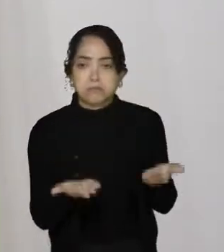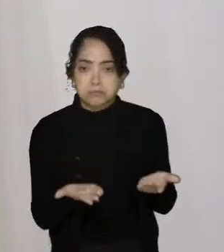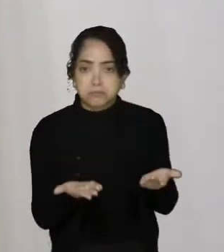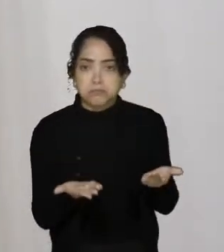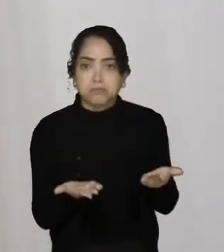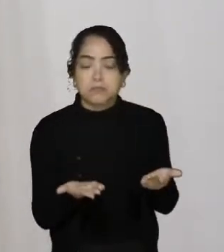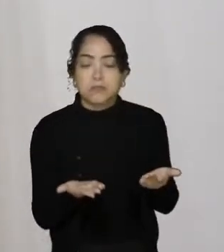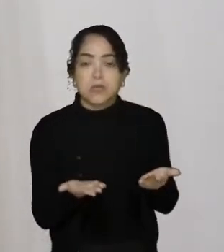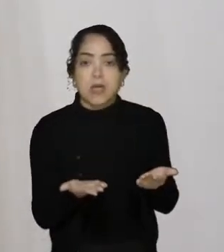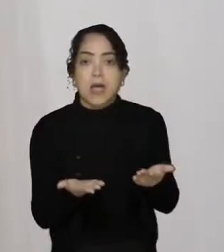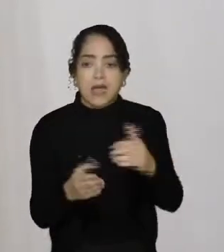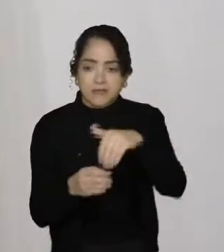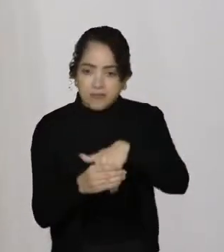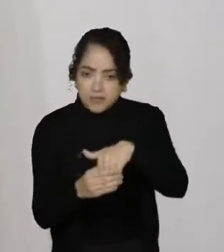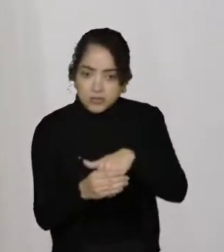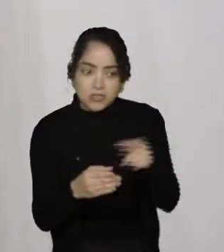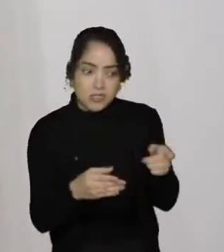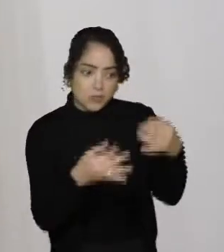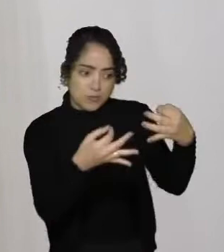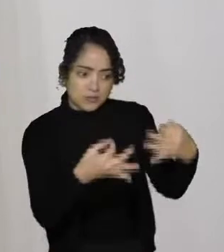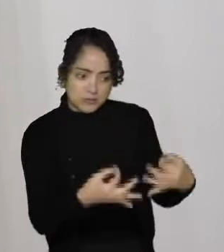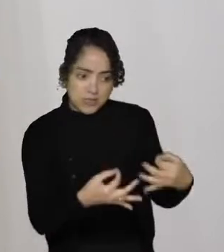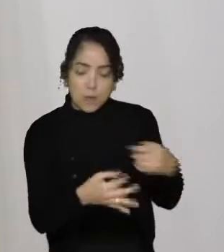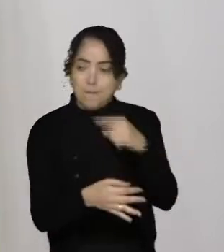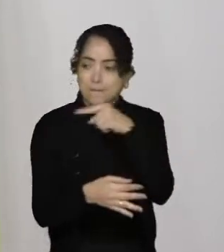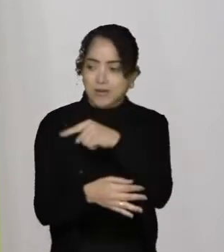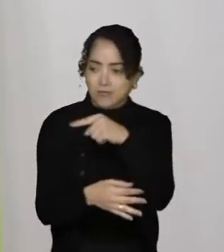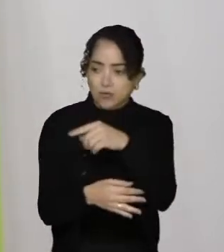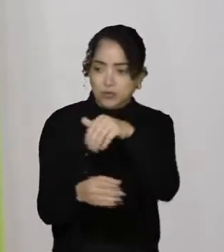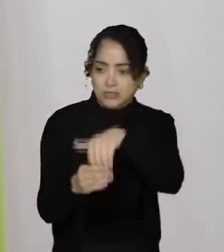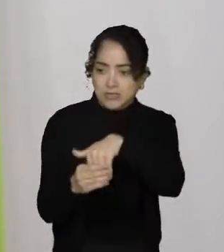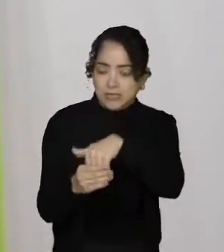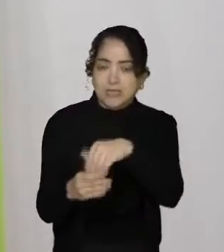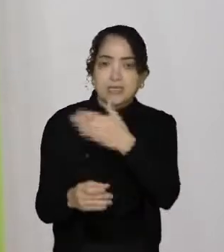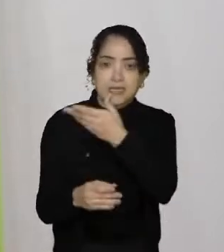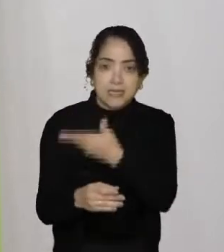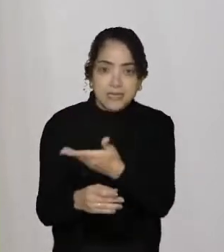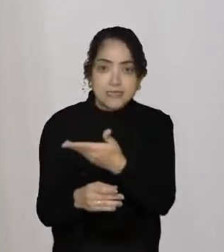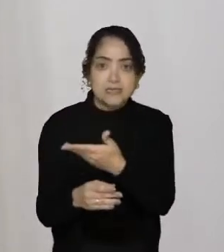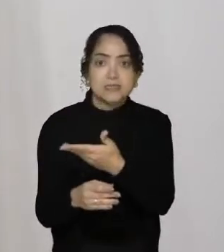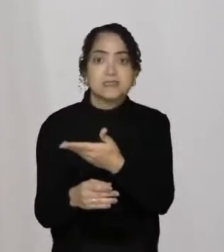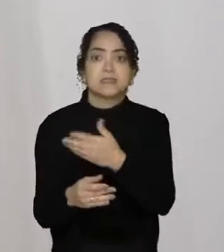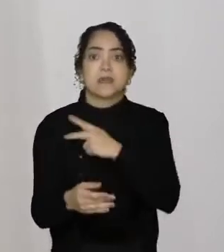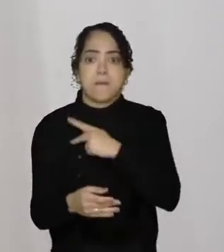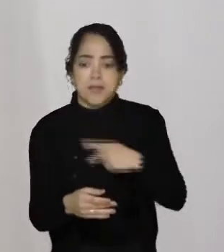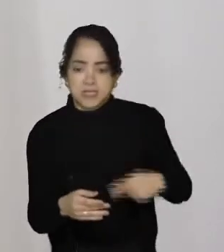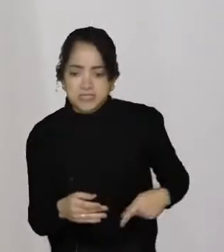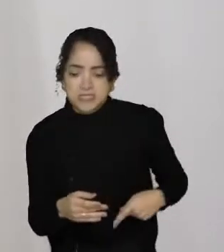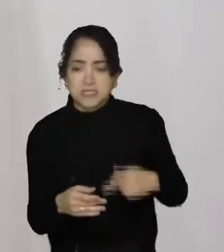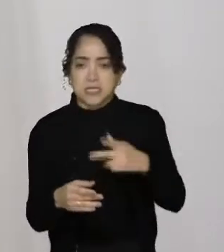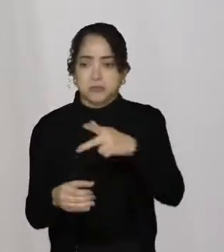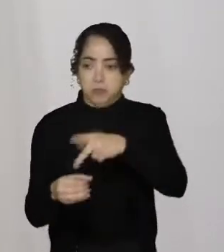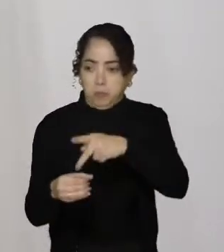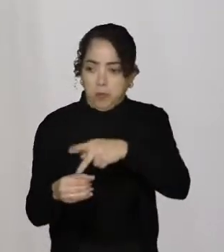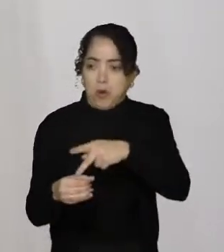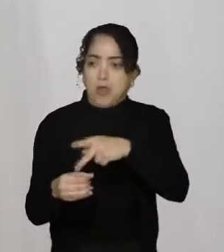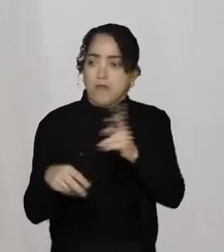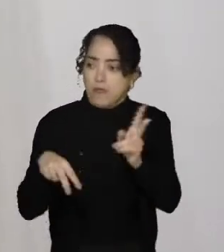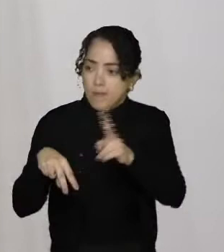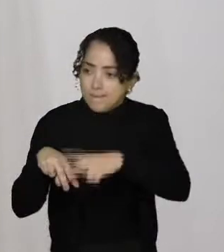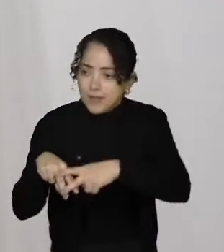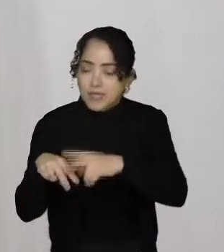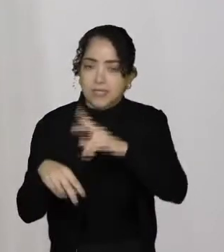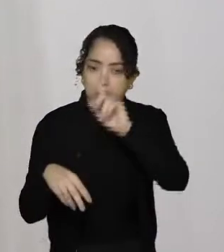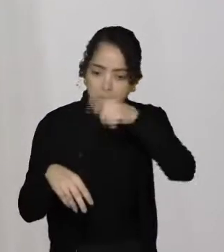Aí, tu vai deixar de votar num honesto para votar num cara que, lá no poder, o presidente da Petrobras foi preso. Presidente dos